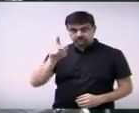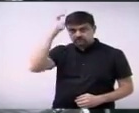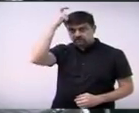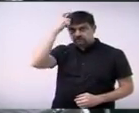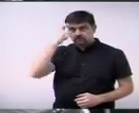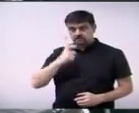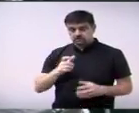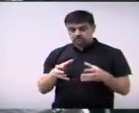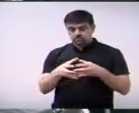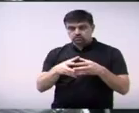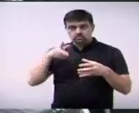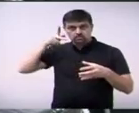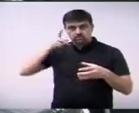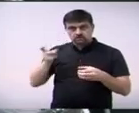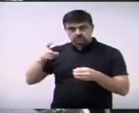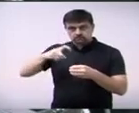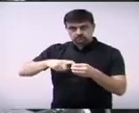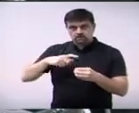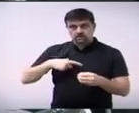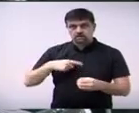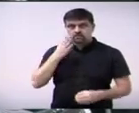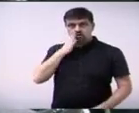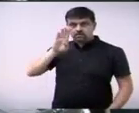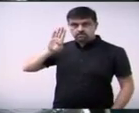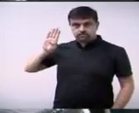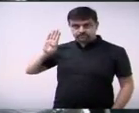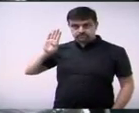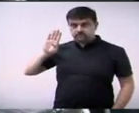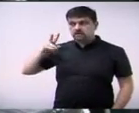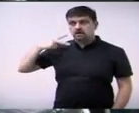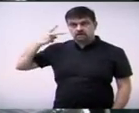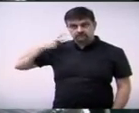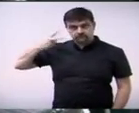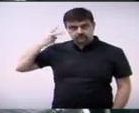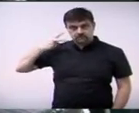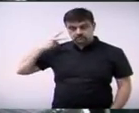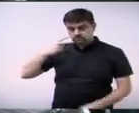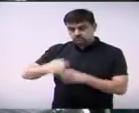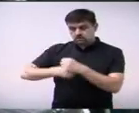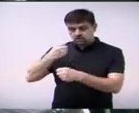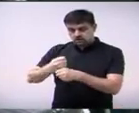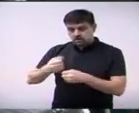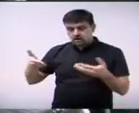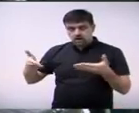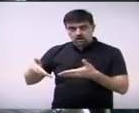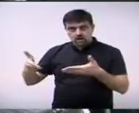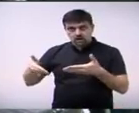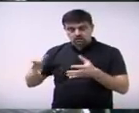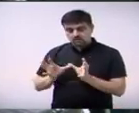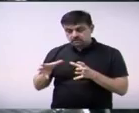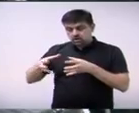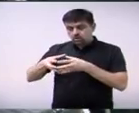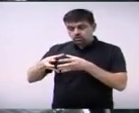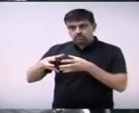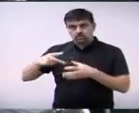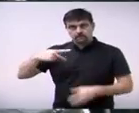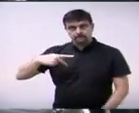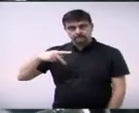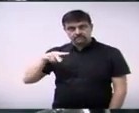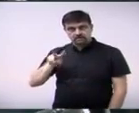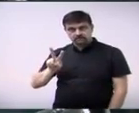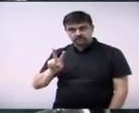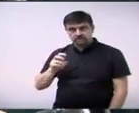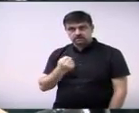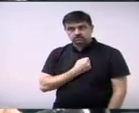irei disputar a minha reeleição, próximo agora, em 2016, na legenda 43